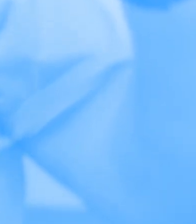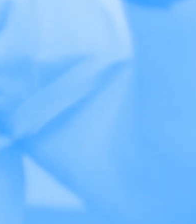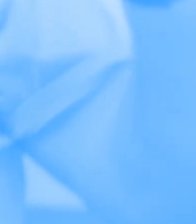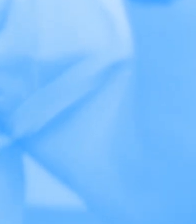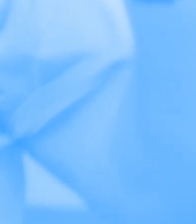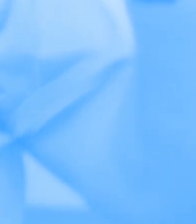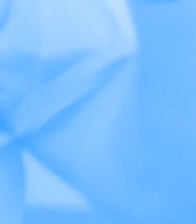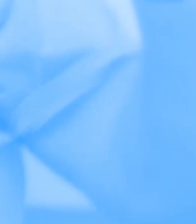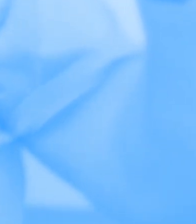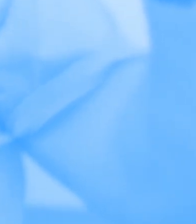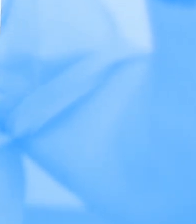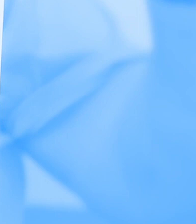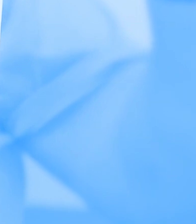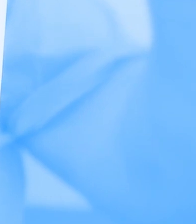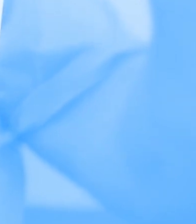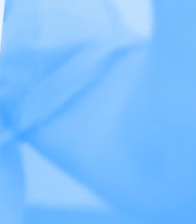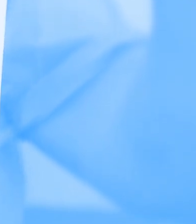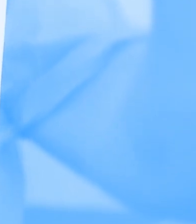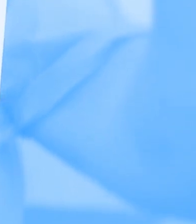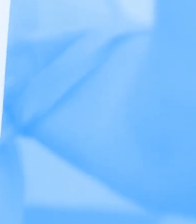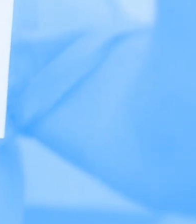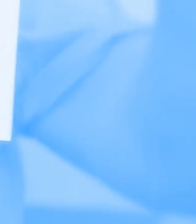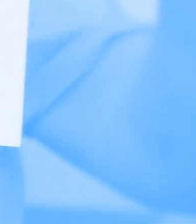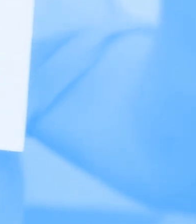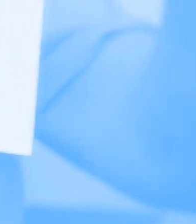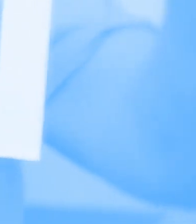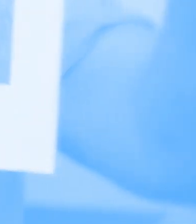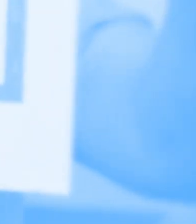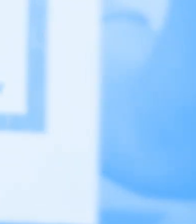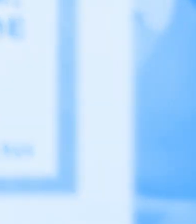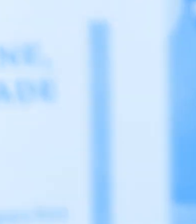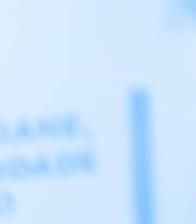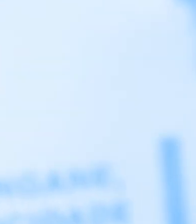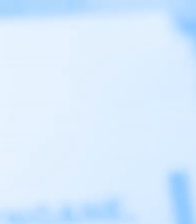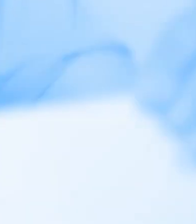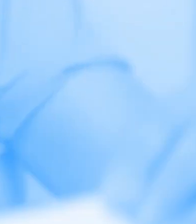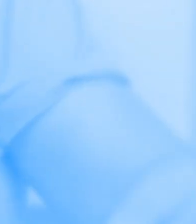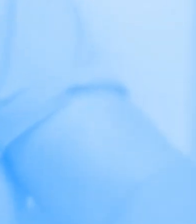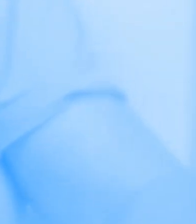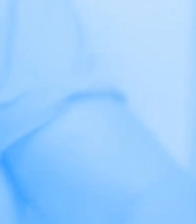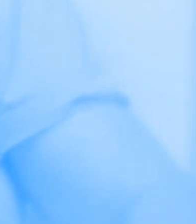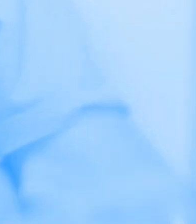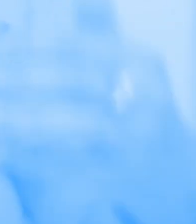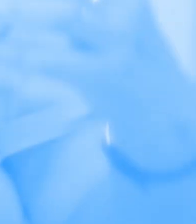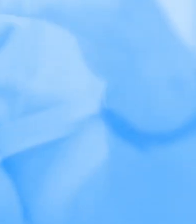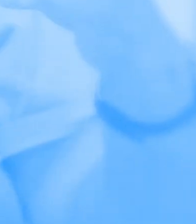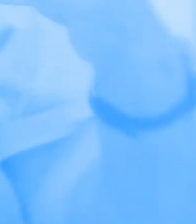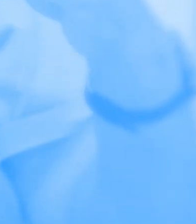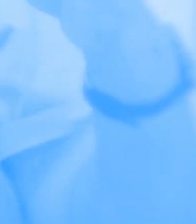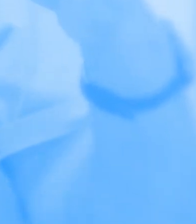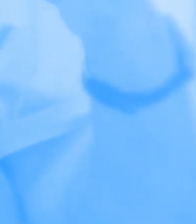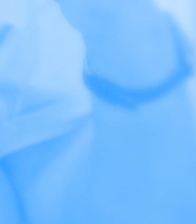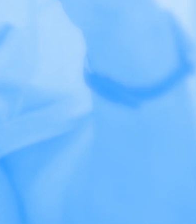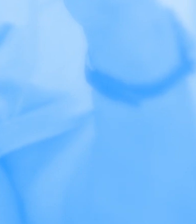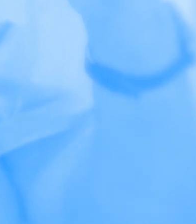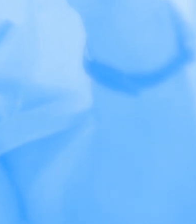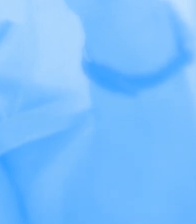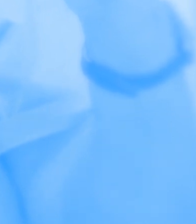Os inimigos, dando as mãos Puxam para um